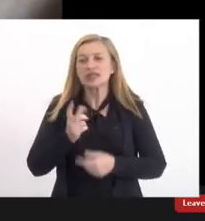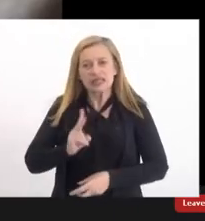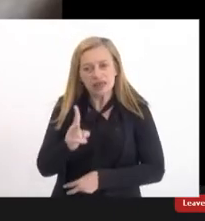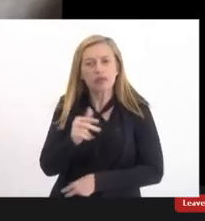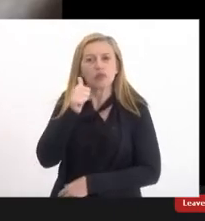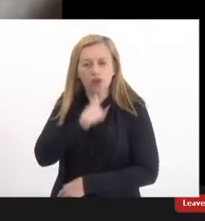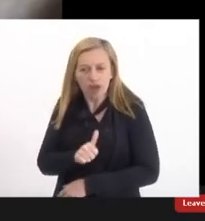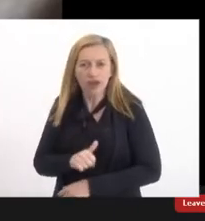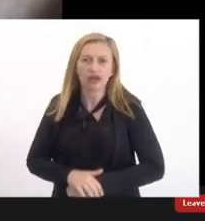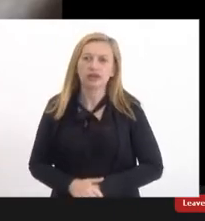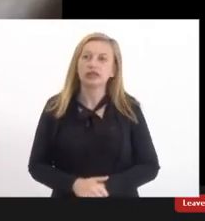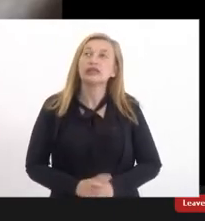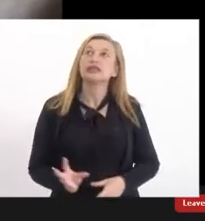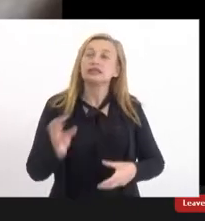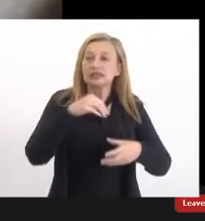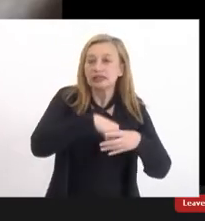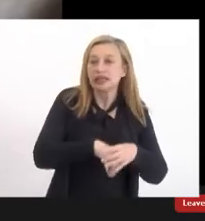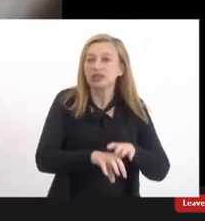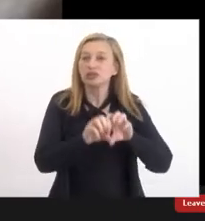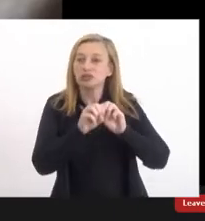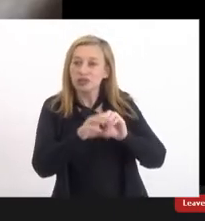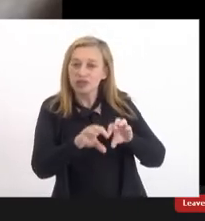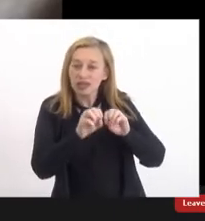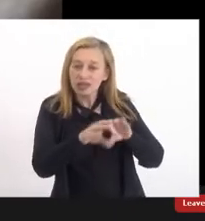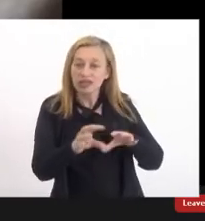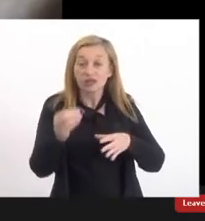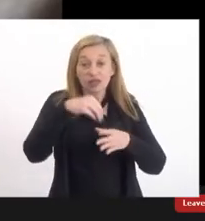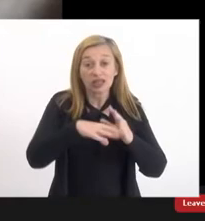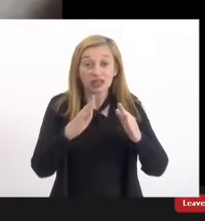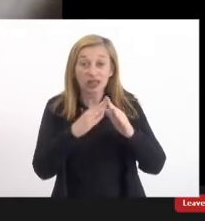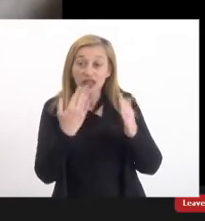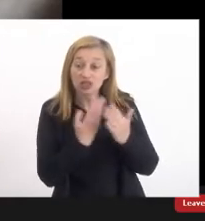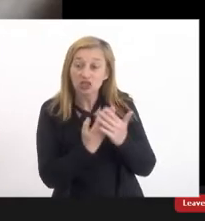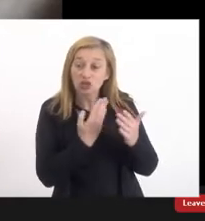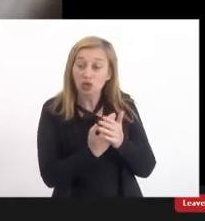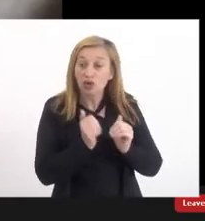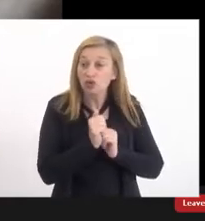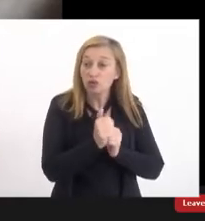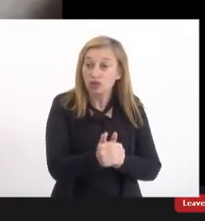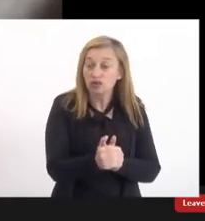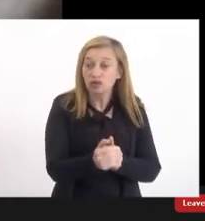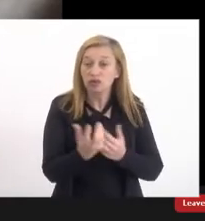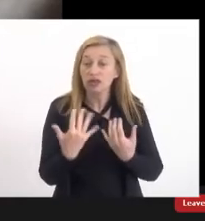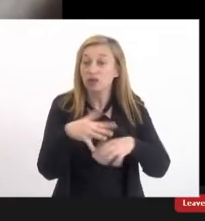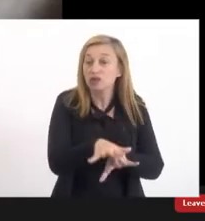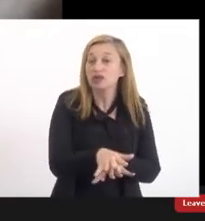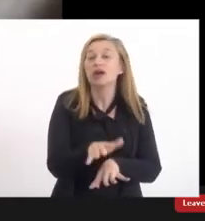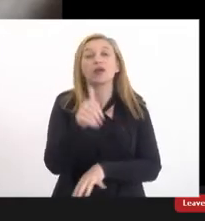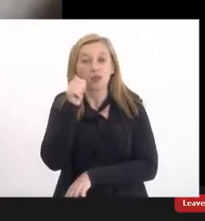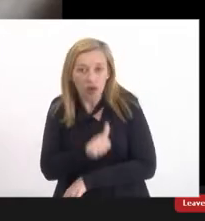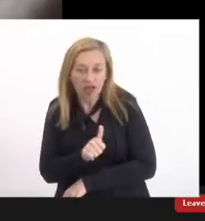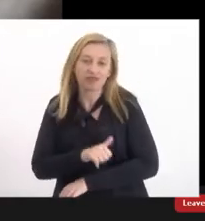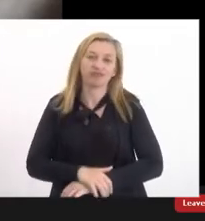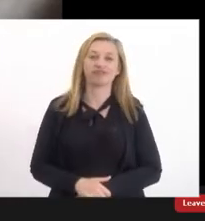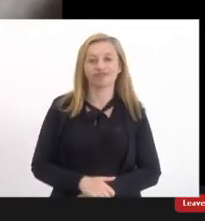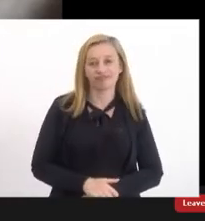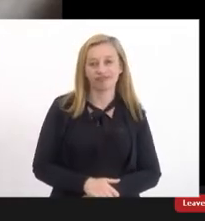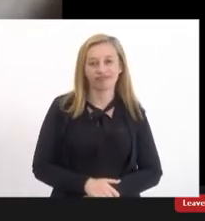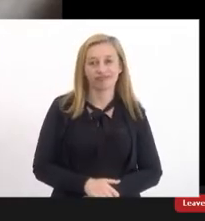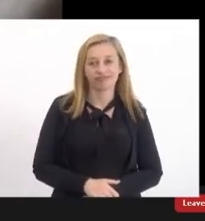dentro das educadoras das escolas que estão ali conduzindo a inclusão a maioria mulher